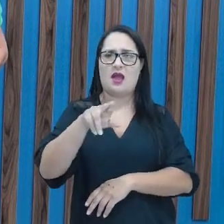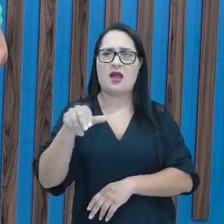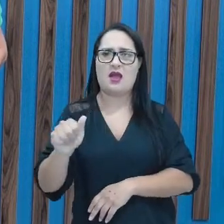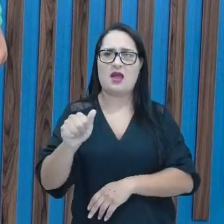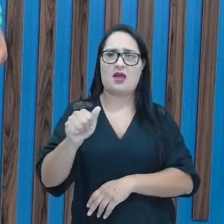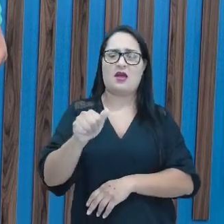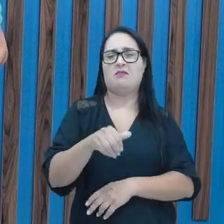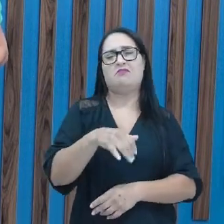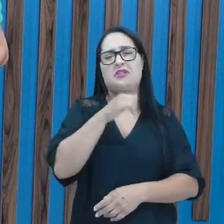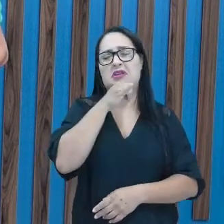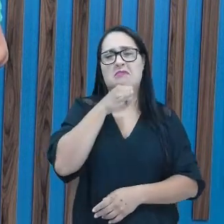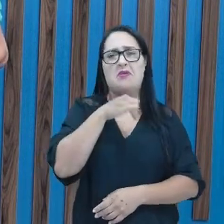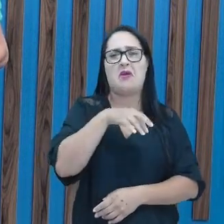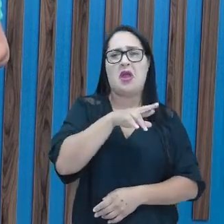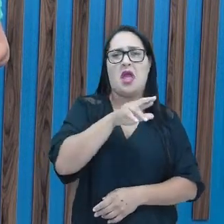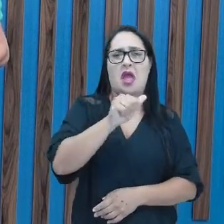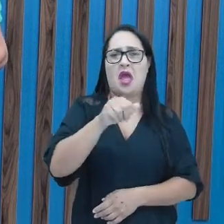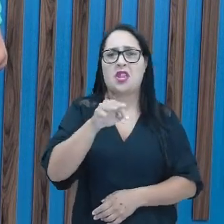Rato.